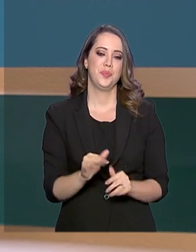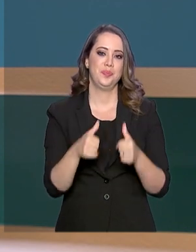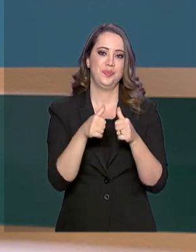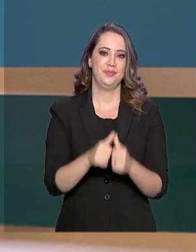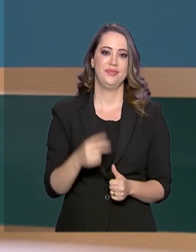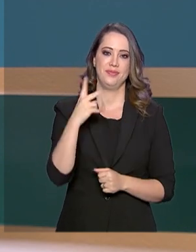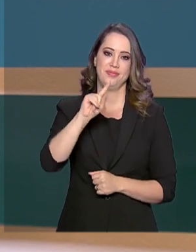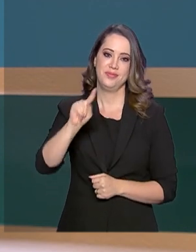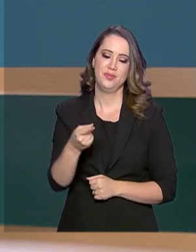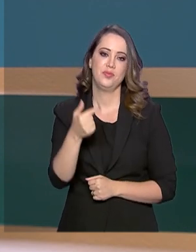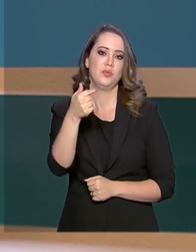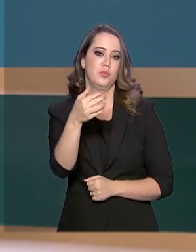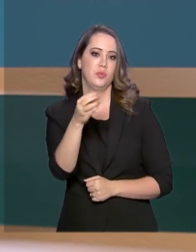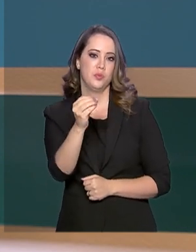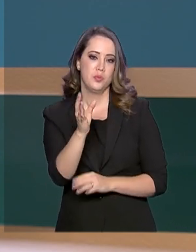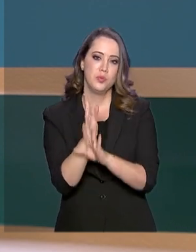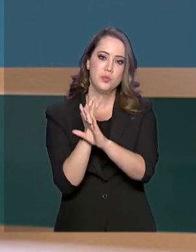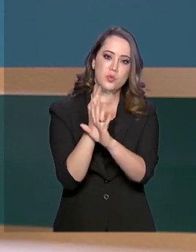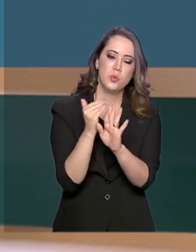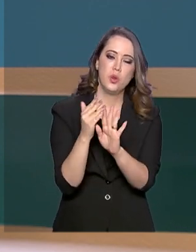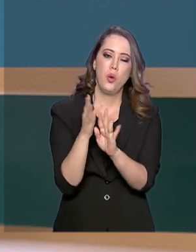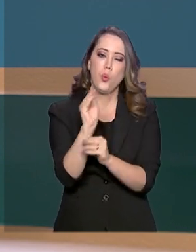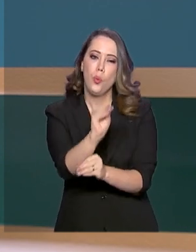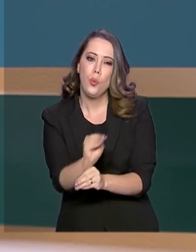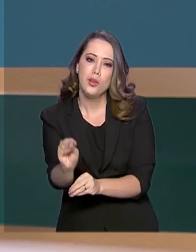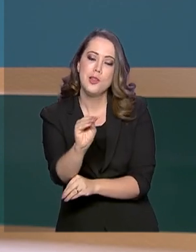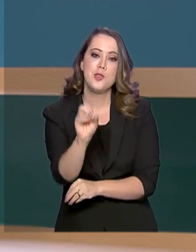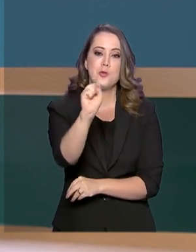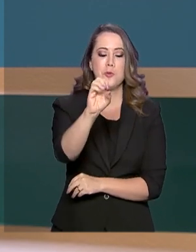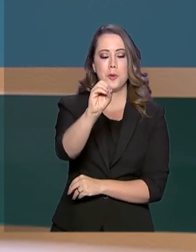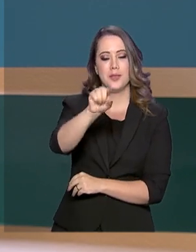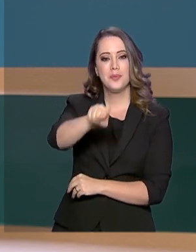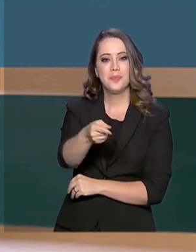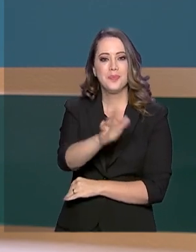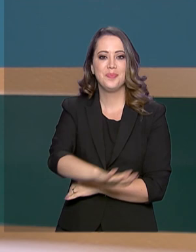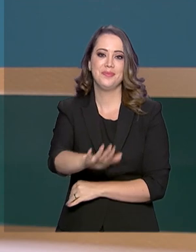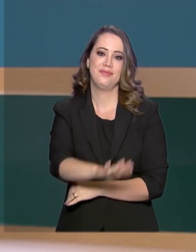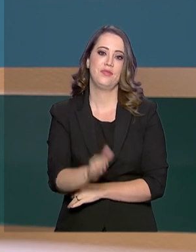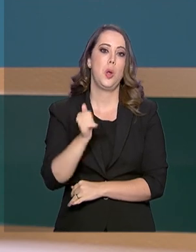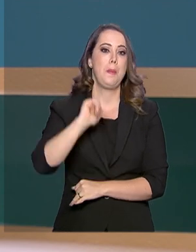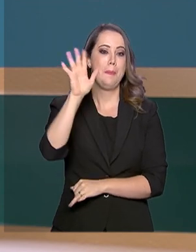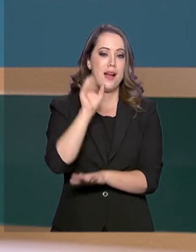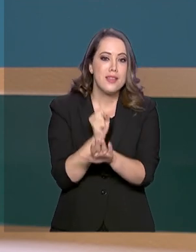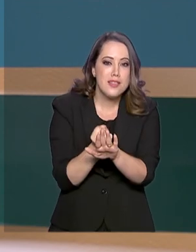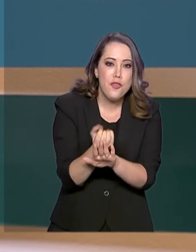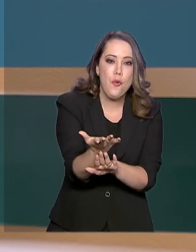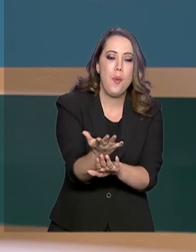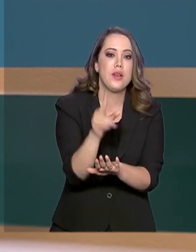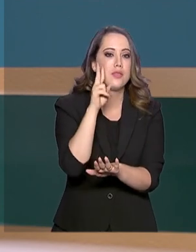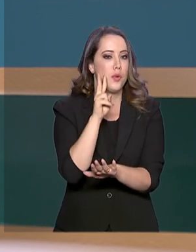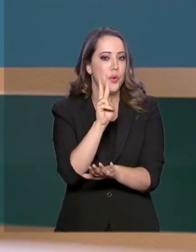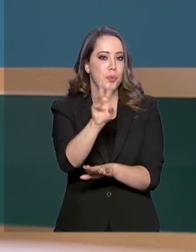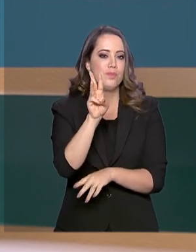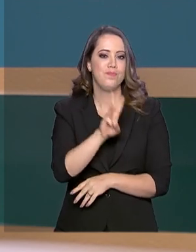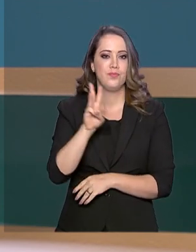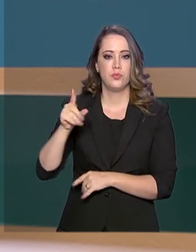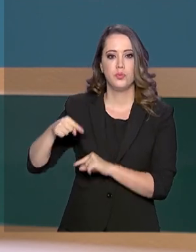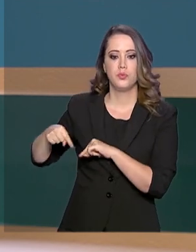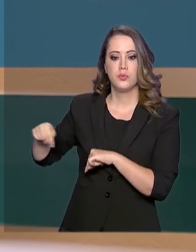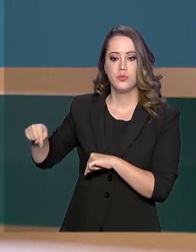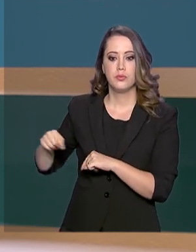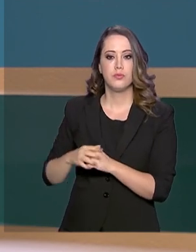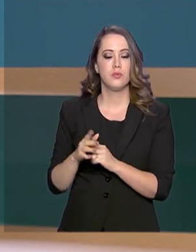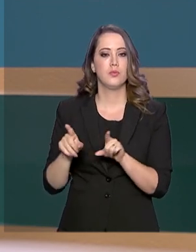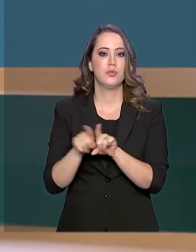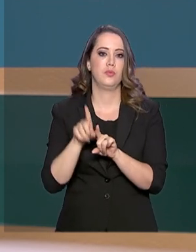em 2.700 municípios e atende 800 mil crianças. Para mais informações sobre o programa, é só acessar o site